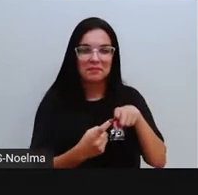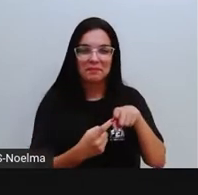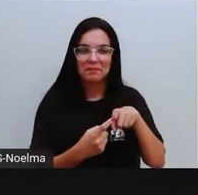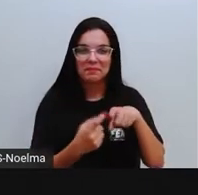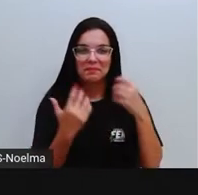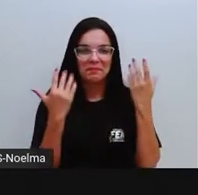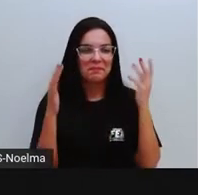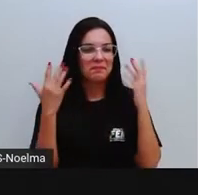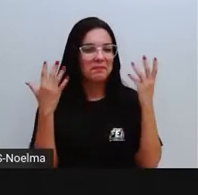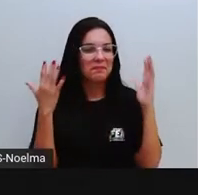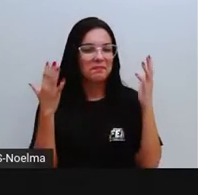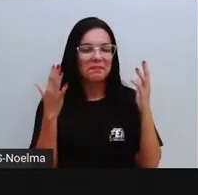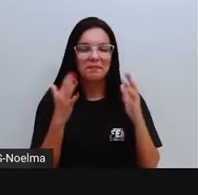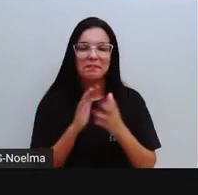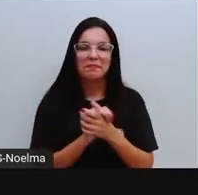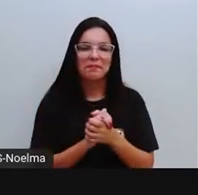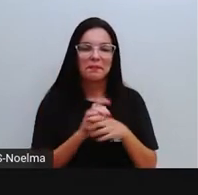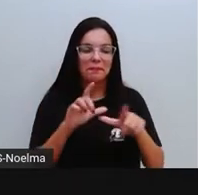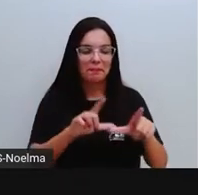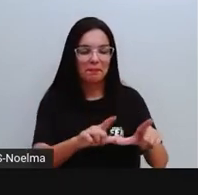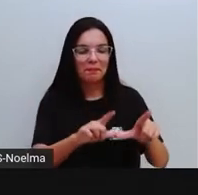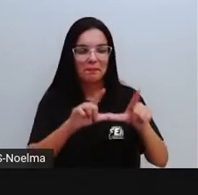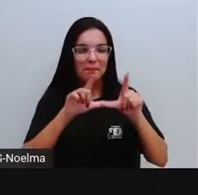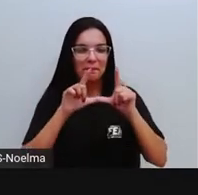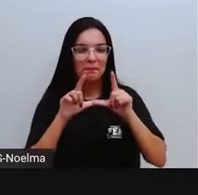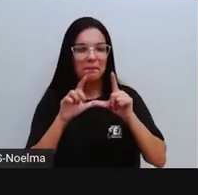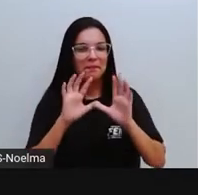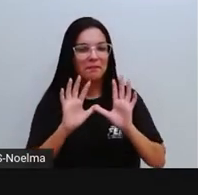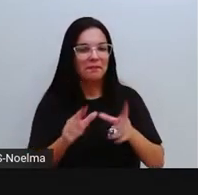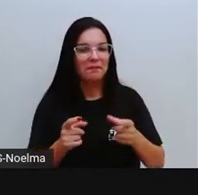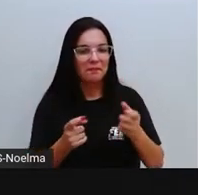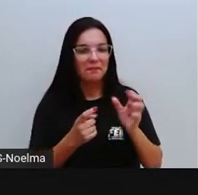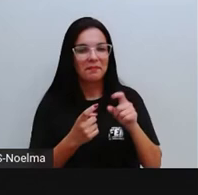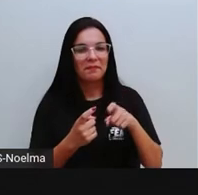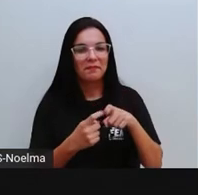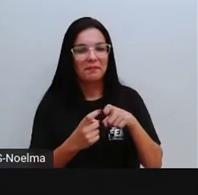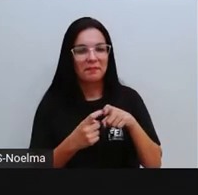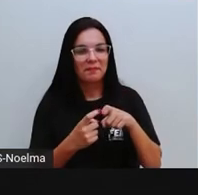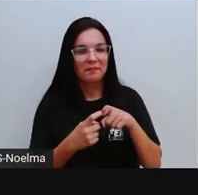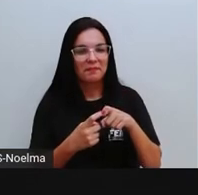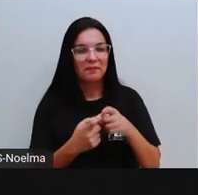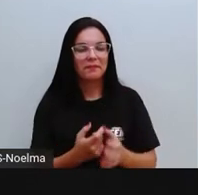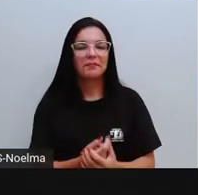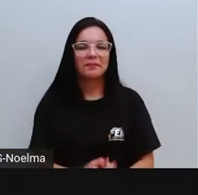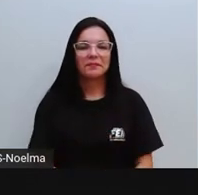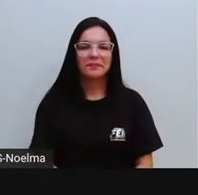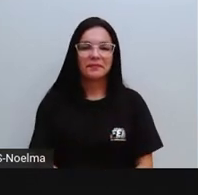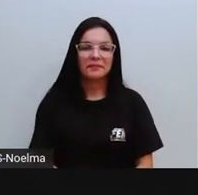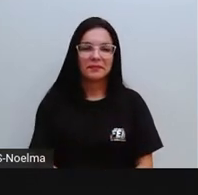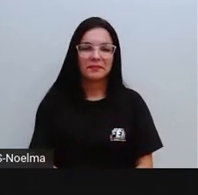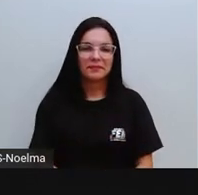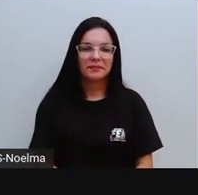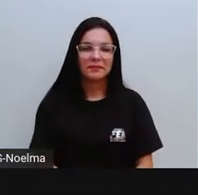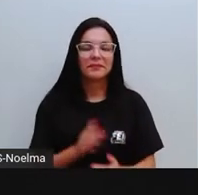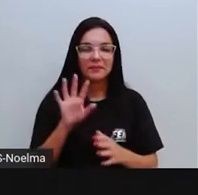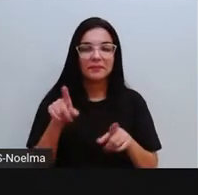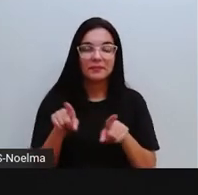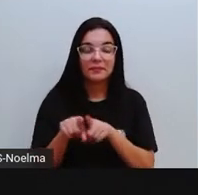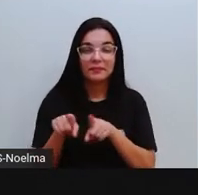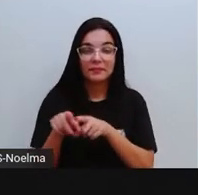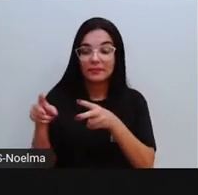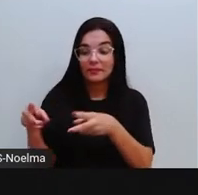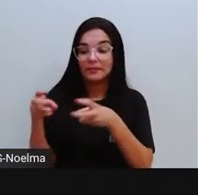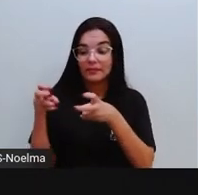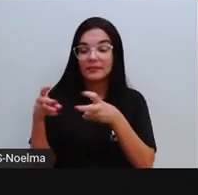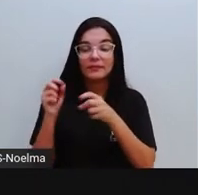acabado de pegar o diploma aí na universidade, certo? E observem que